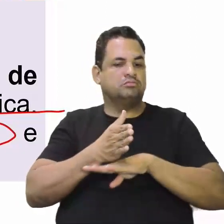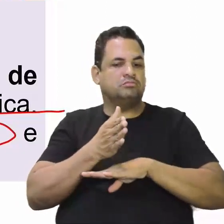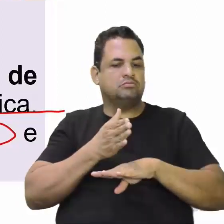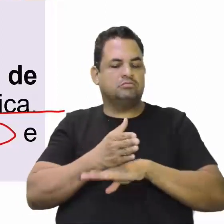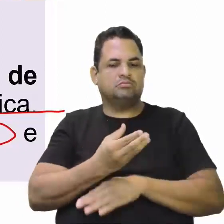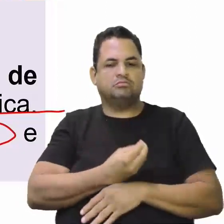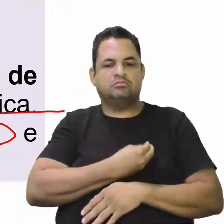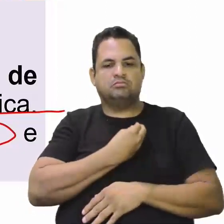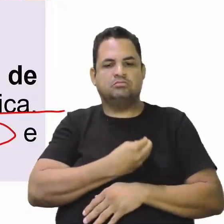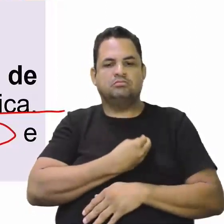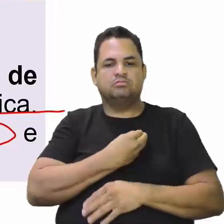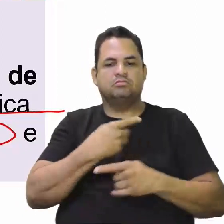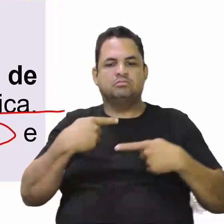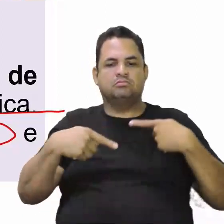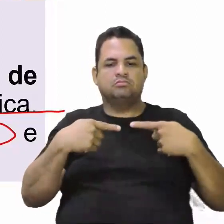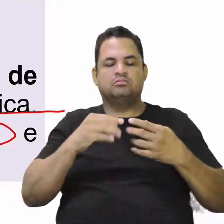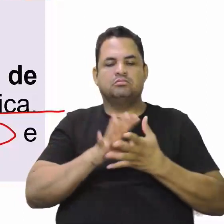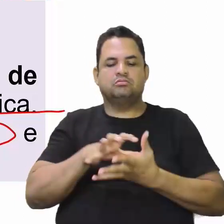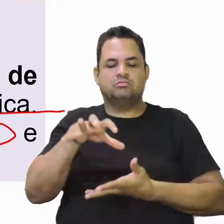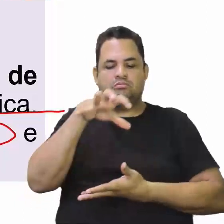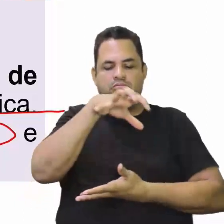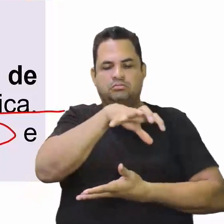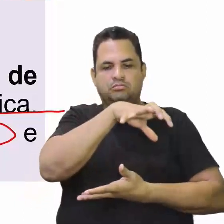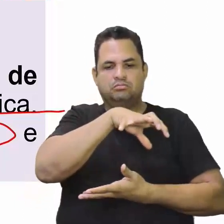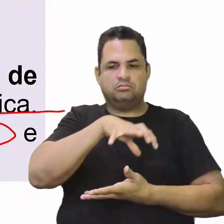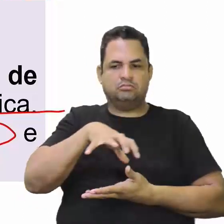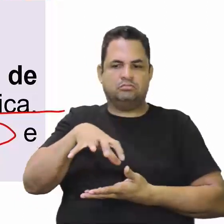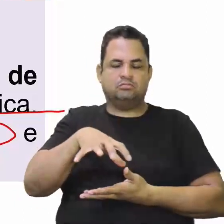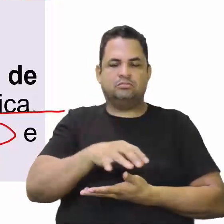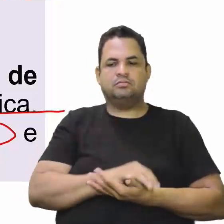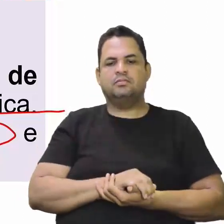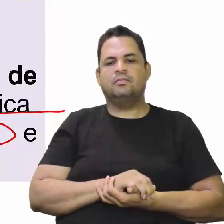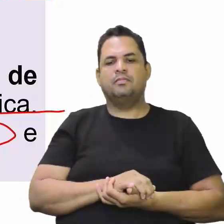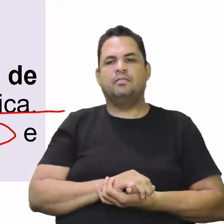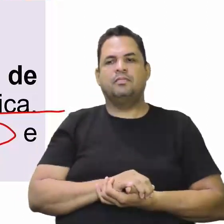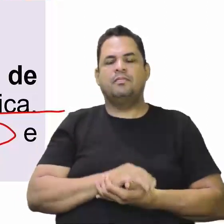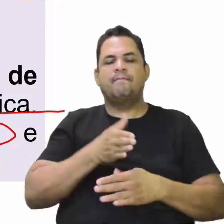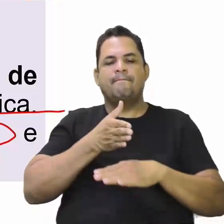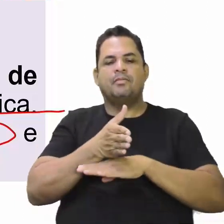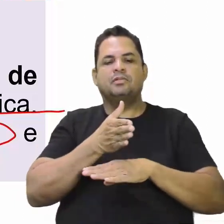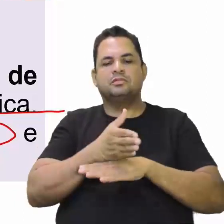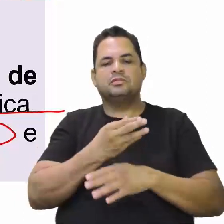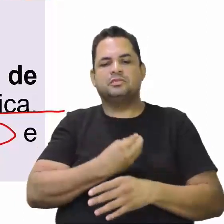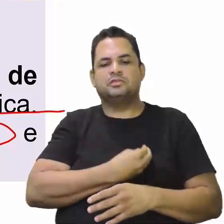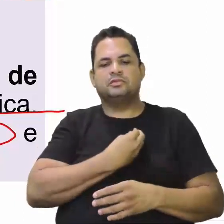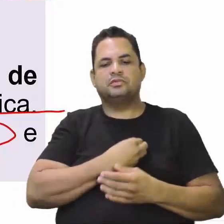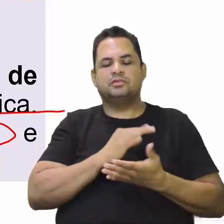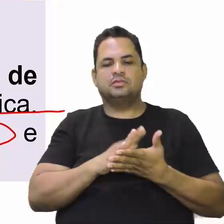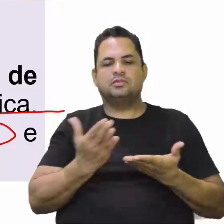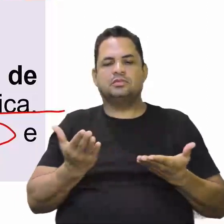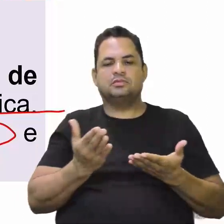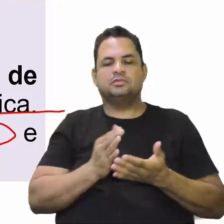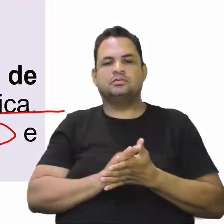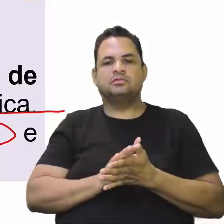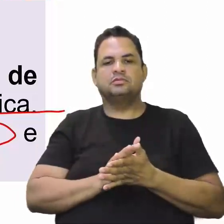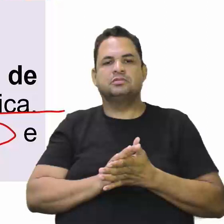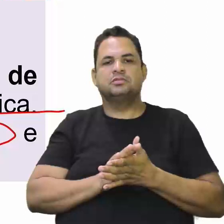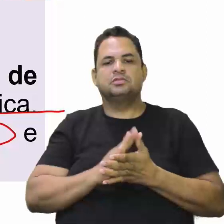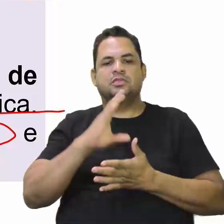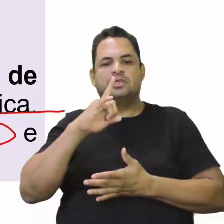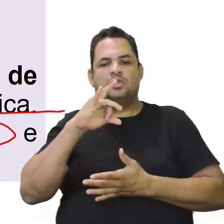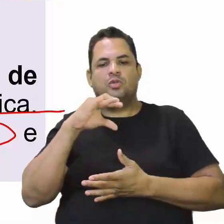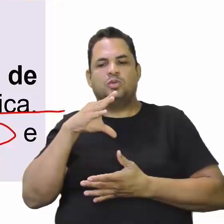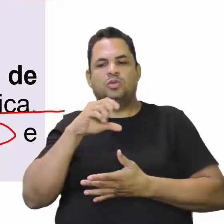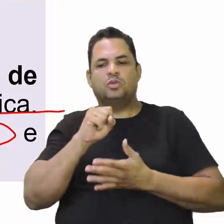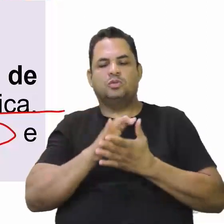vida política local. Vão participar dessa vida política local. Então, esses crioulos, esses